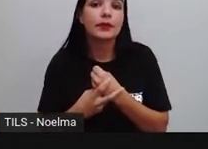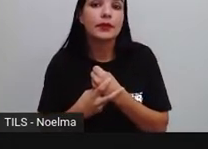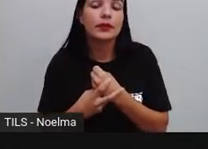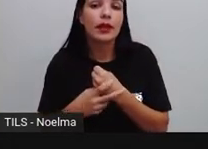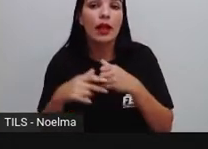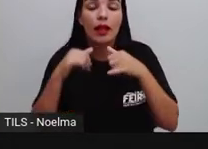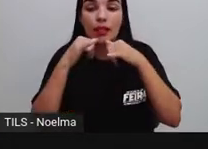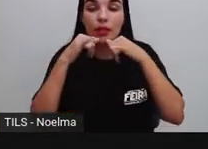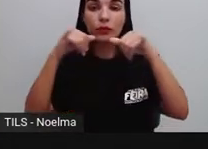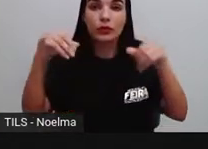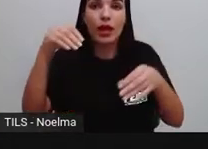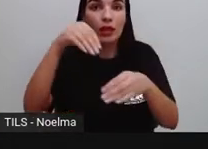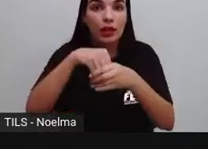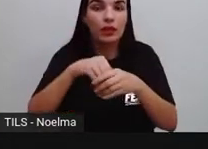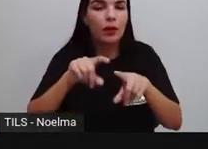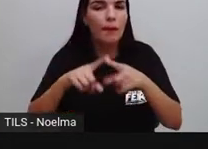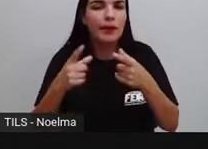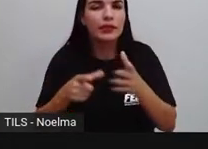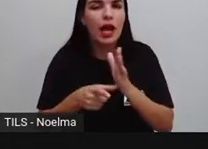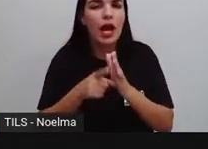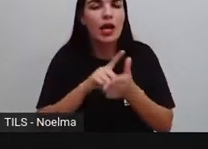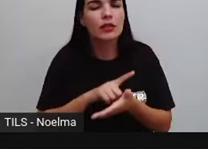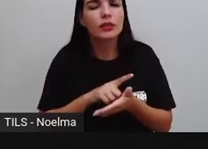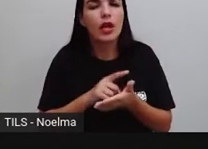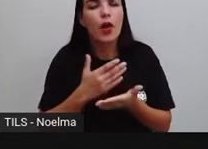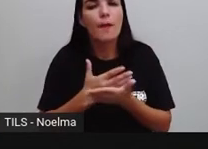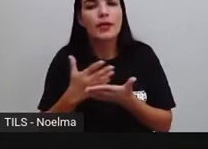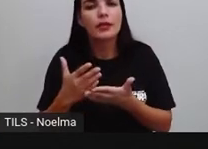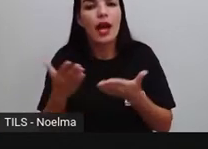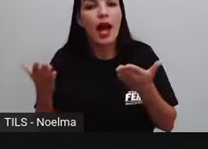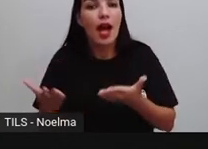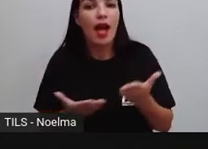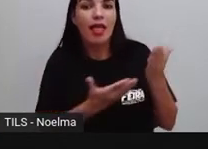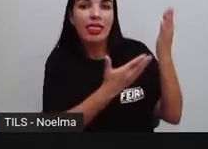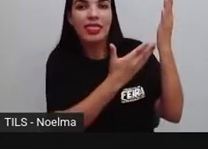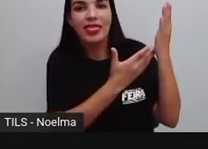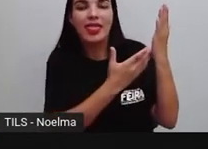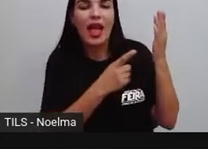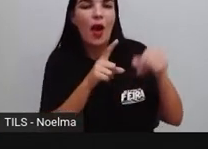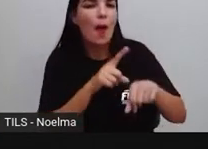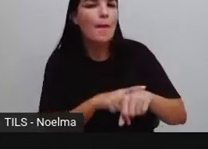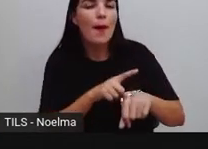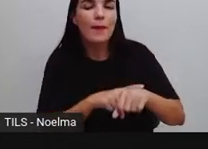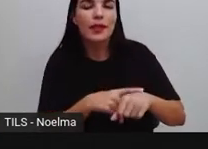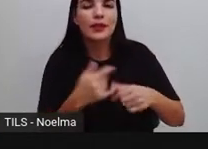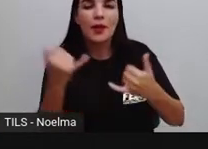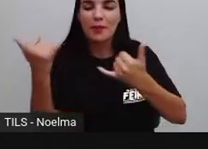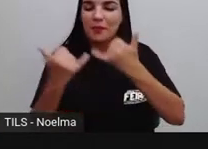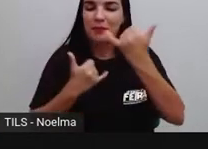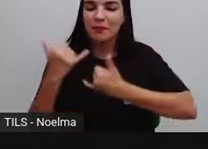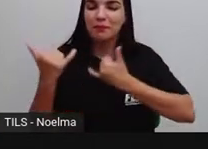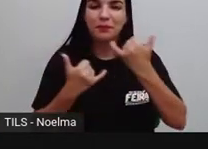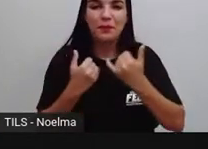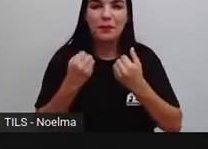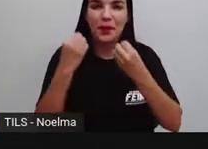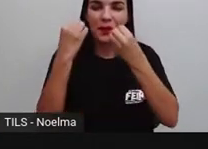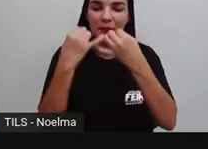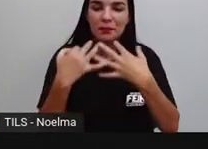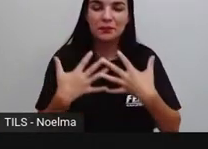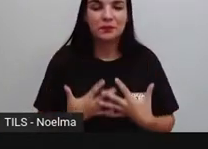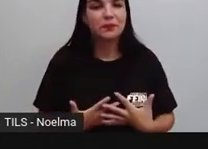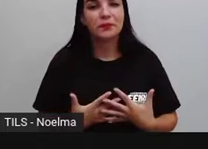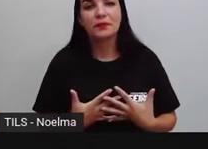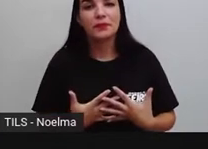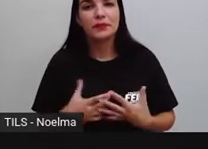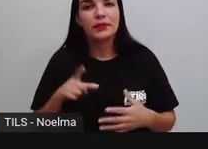notícias. Mas antes da gente começar, eu trouxe aqui um momento para vocês, um momento conta para mim, onde a gente vai aí